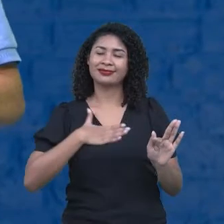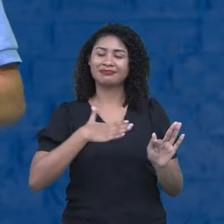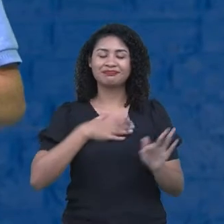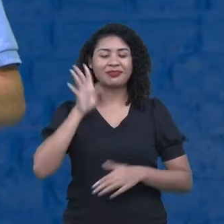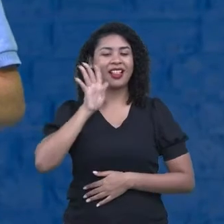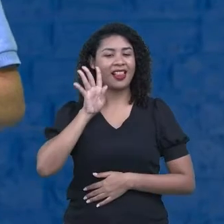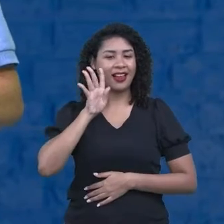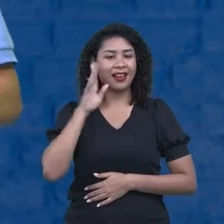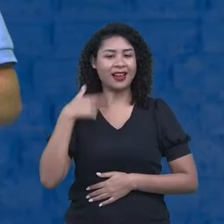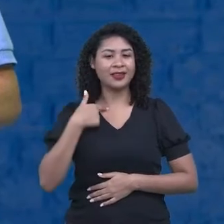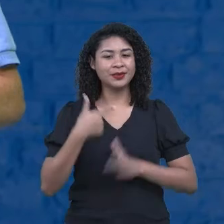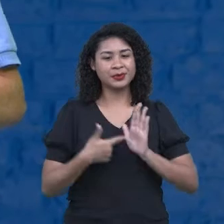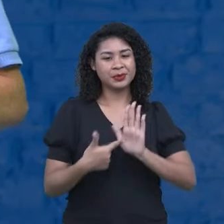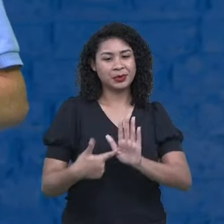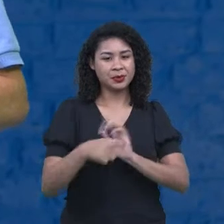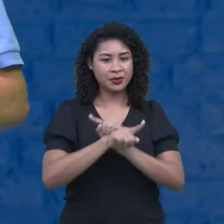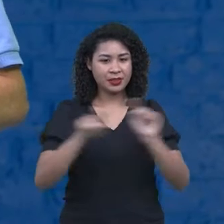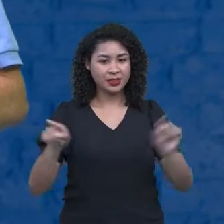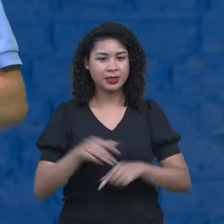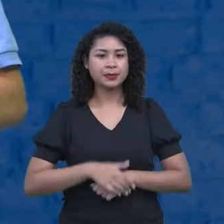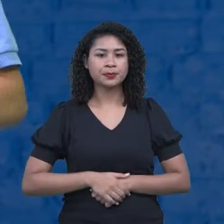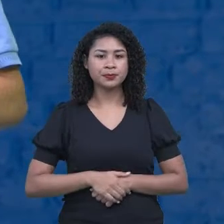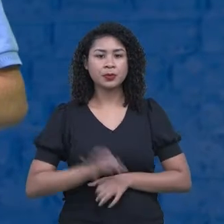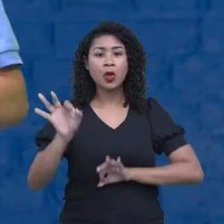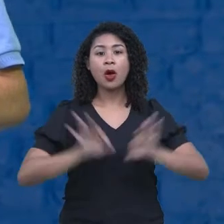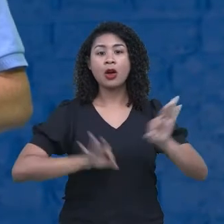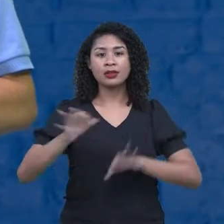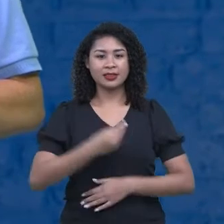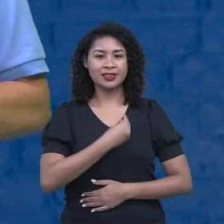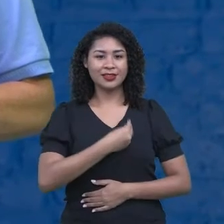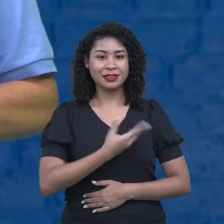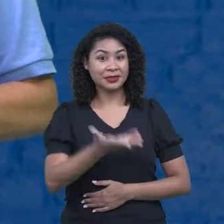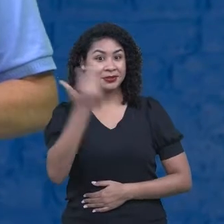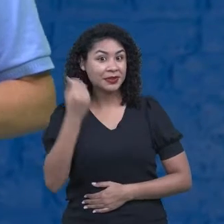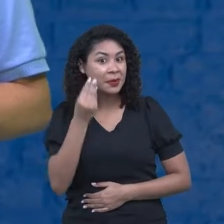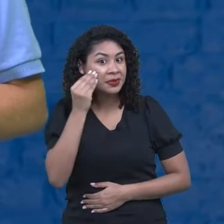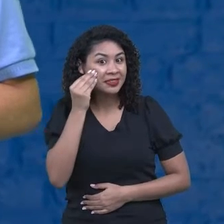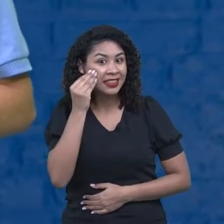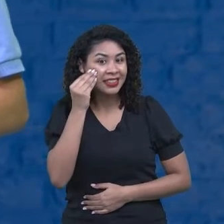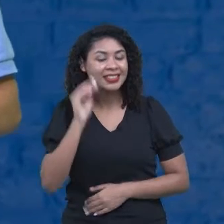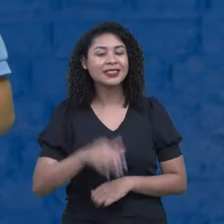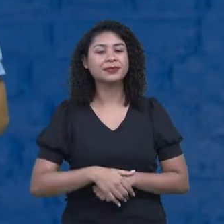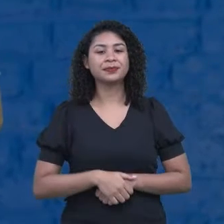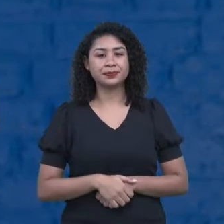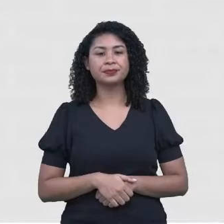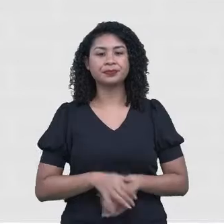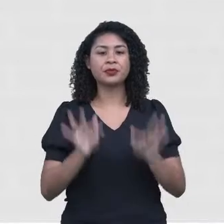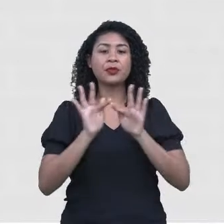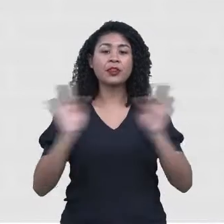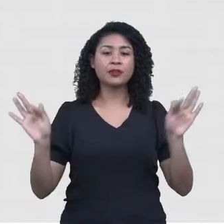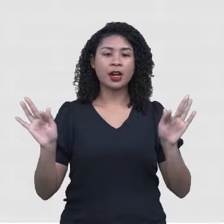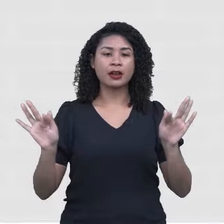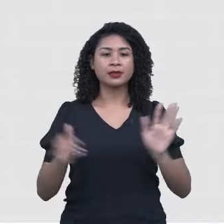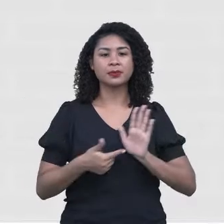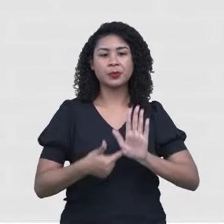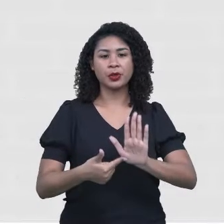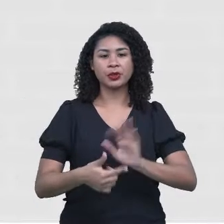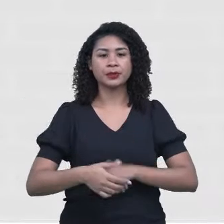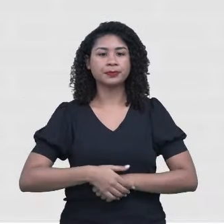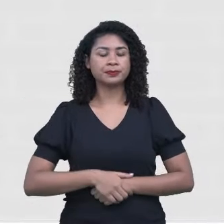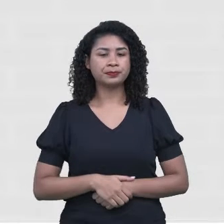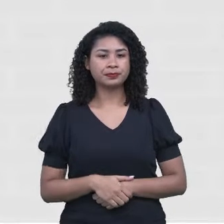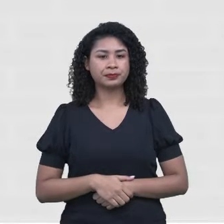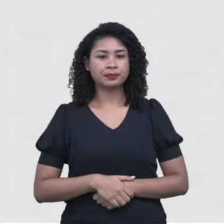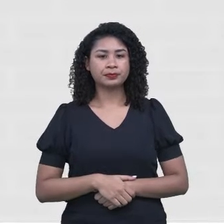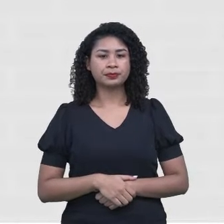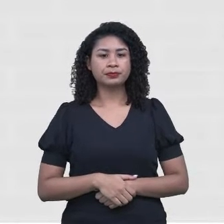trouxe para vocês. Projeto de vida, sobre o projeto de vida. Vamos ver? Então, ele fala o seguinte. A intenção